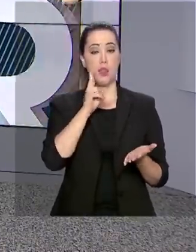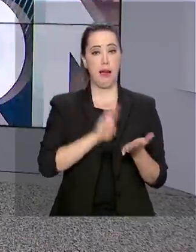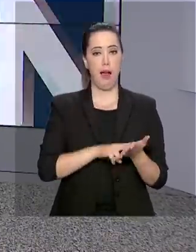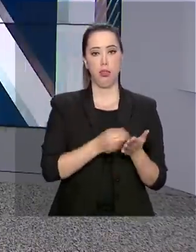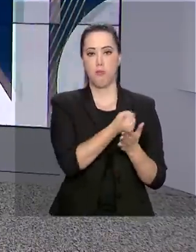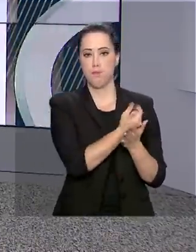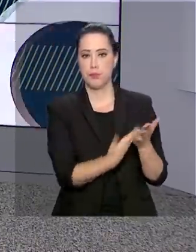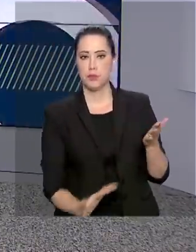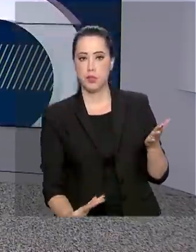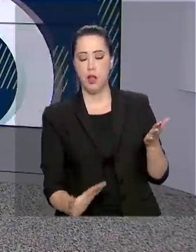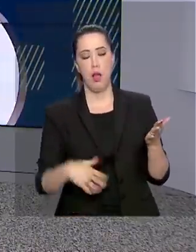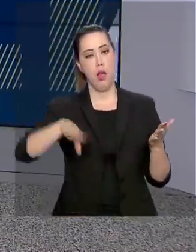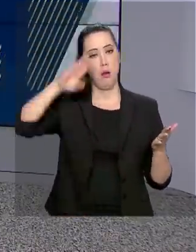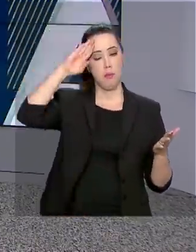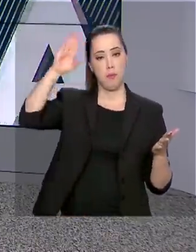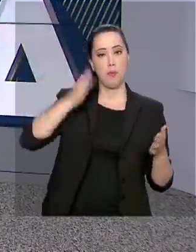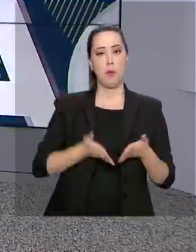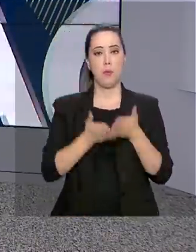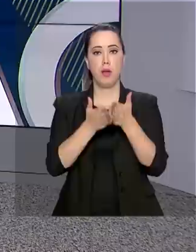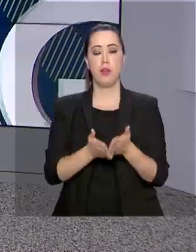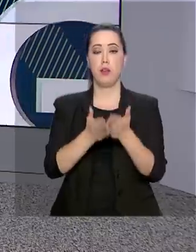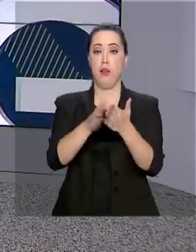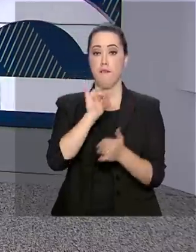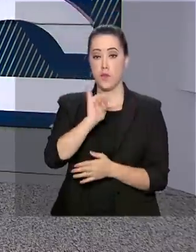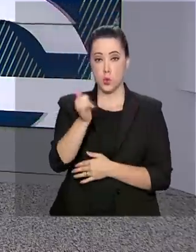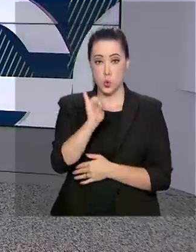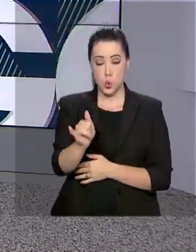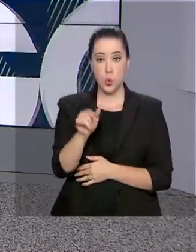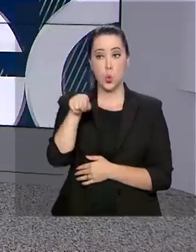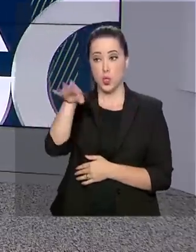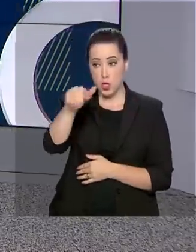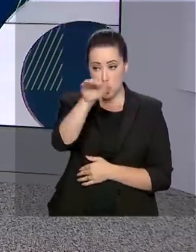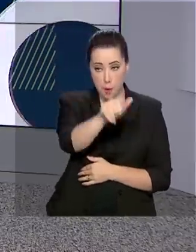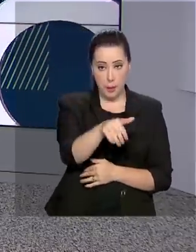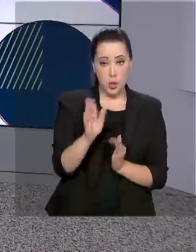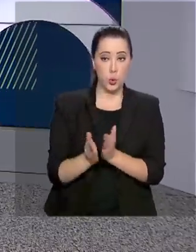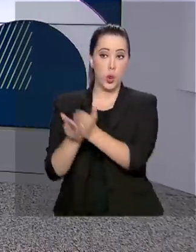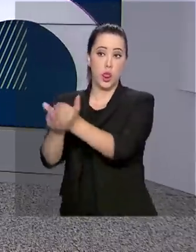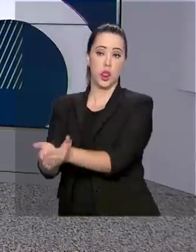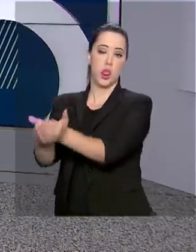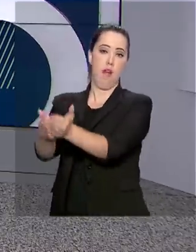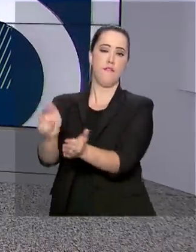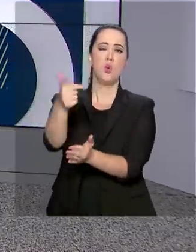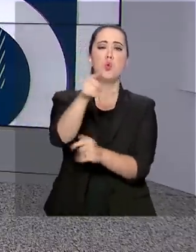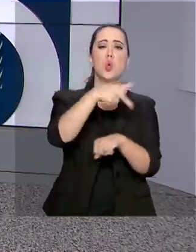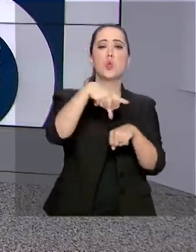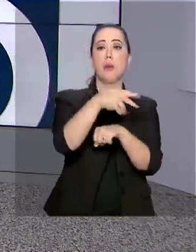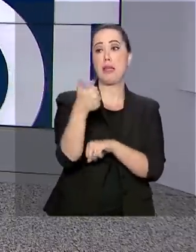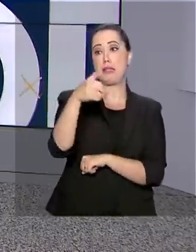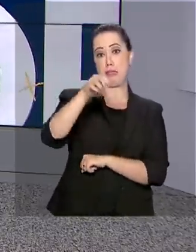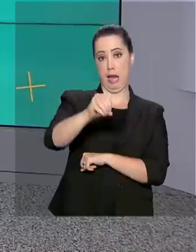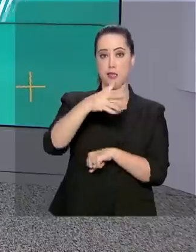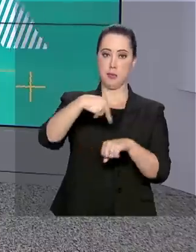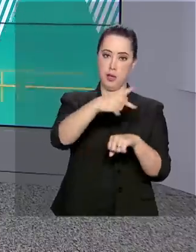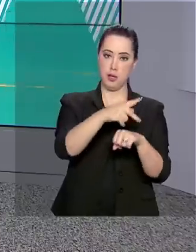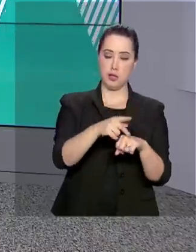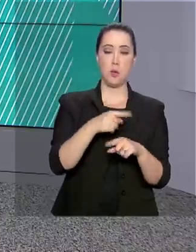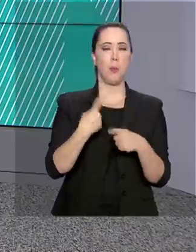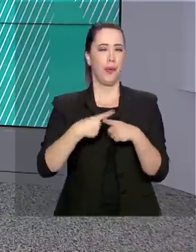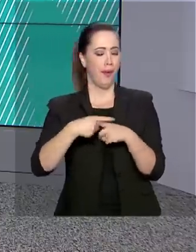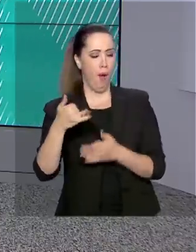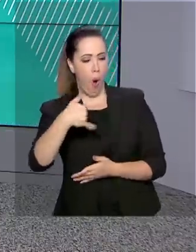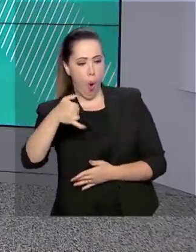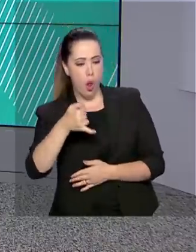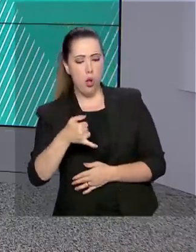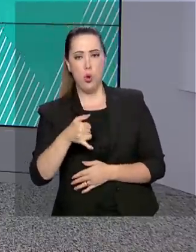30 navios tanque de 10 diferentes países a prestarem esclarecimento sobre a suspeita de vazamento de óleo que contaminou a costa do